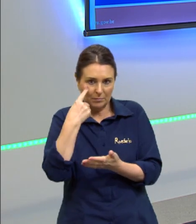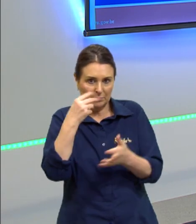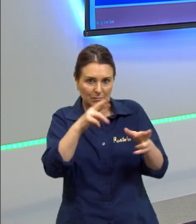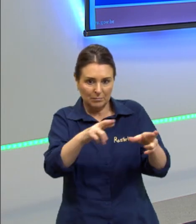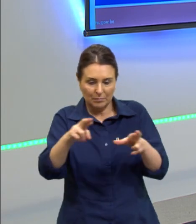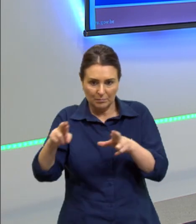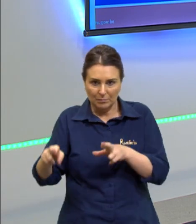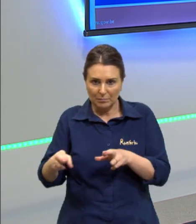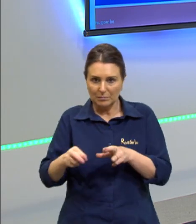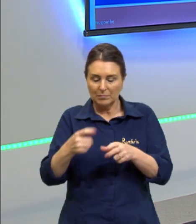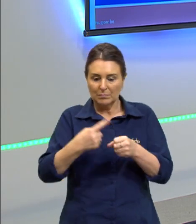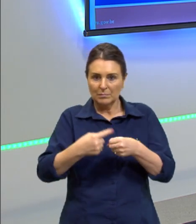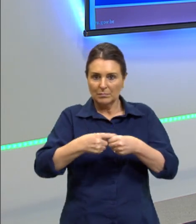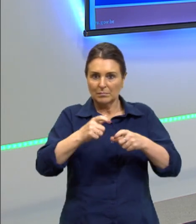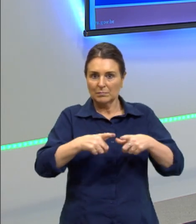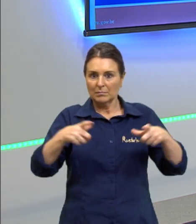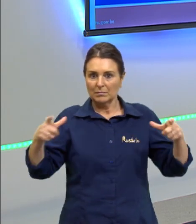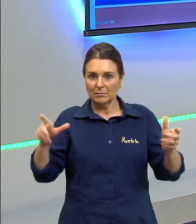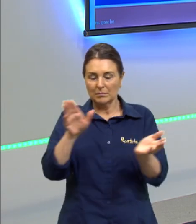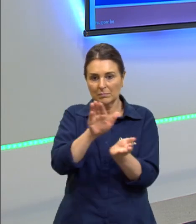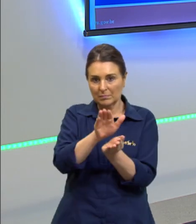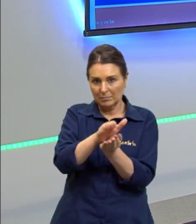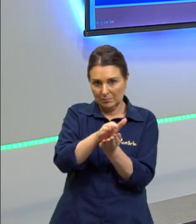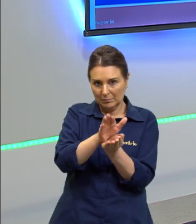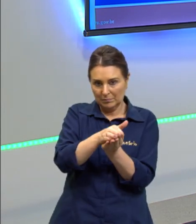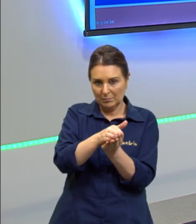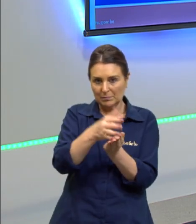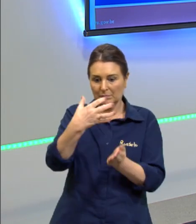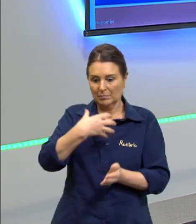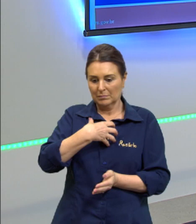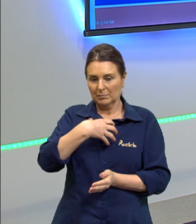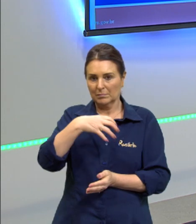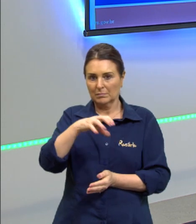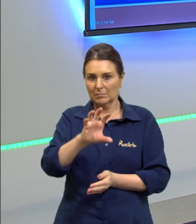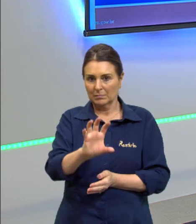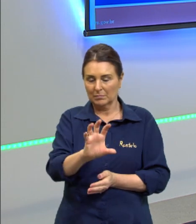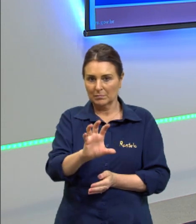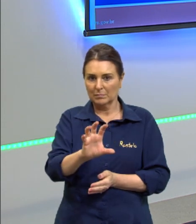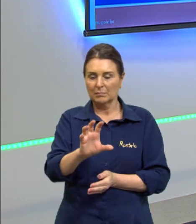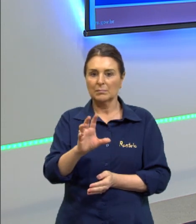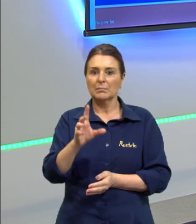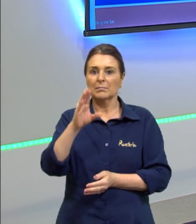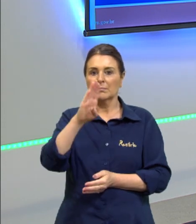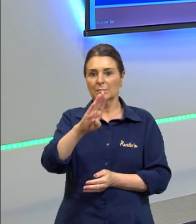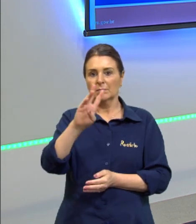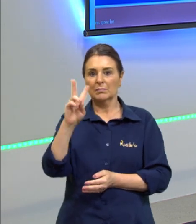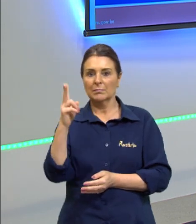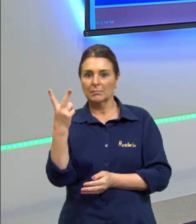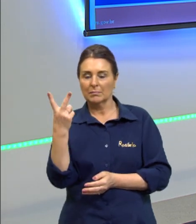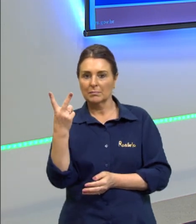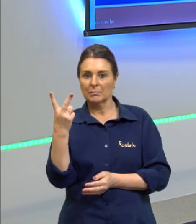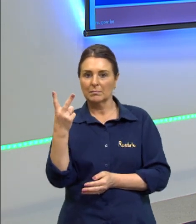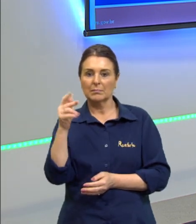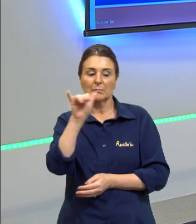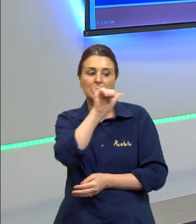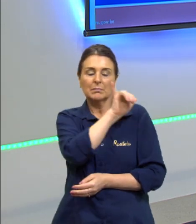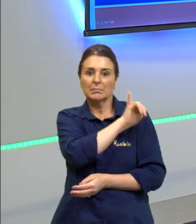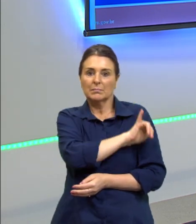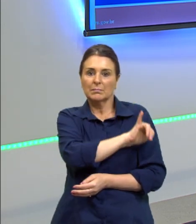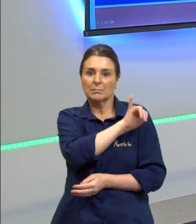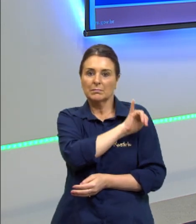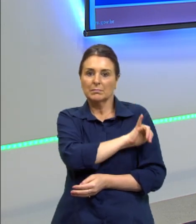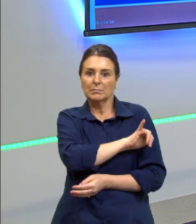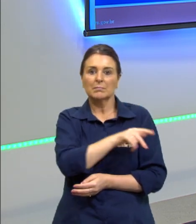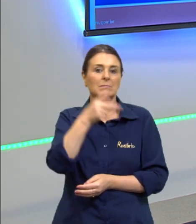metropolitanas de Recife, Salvador, Belo Horizonte, Rio de Janeiro,